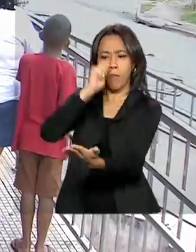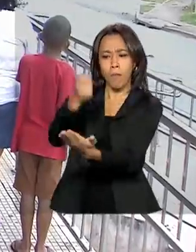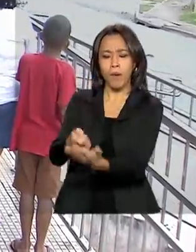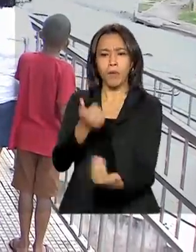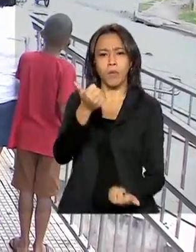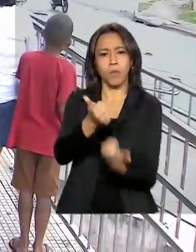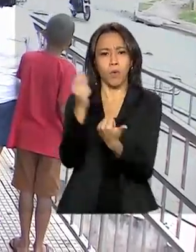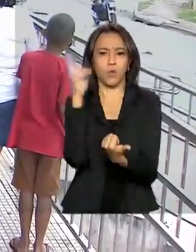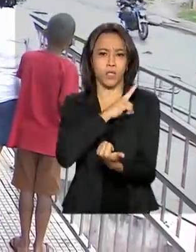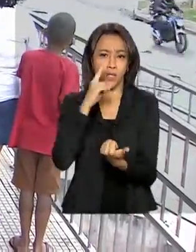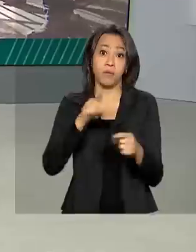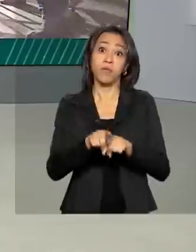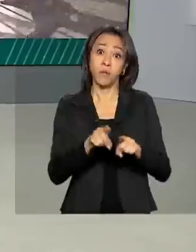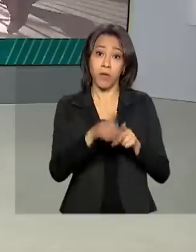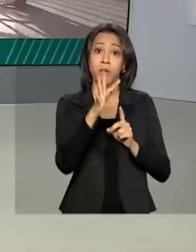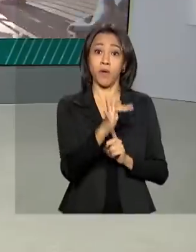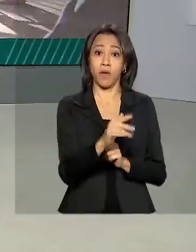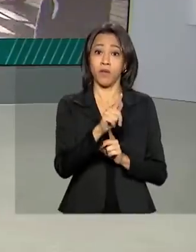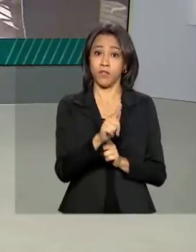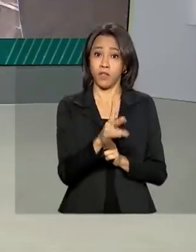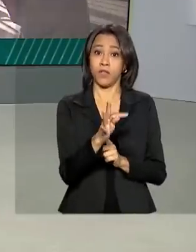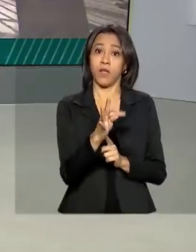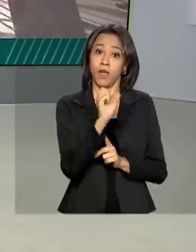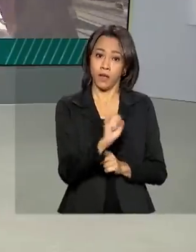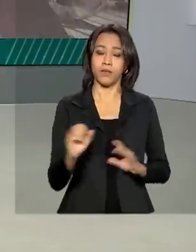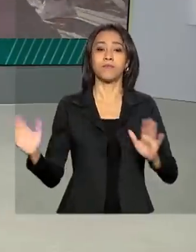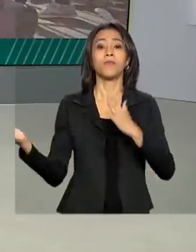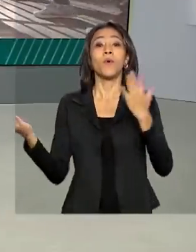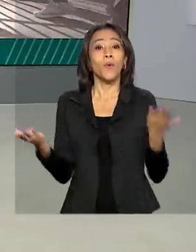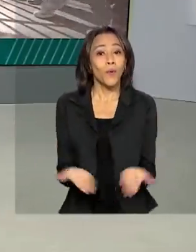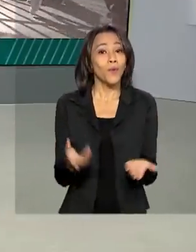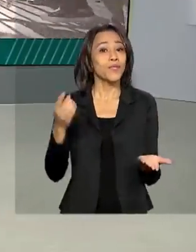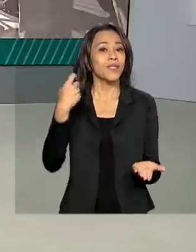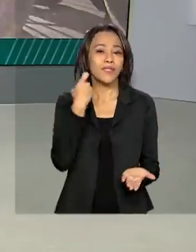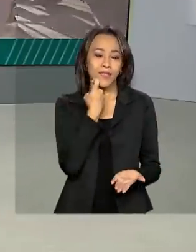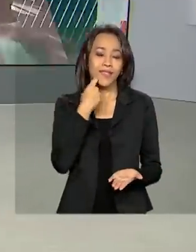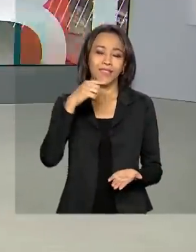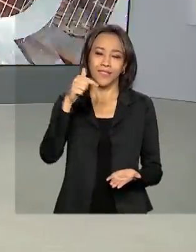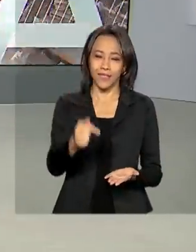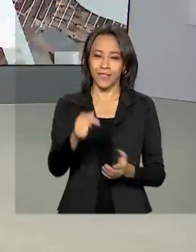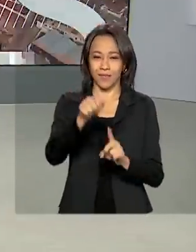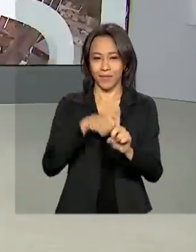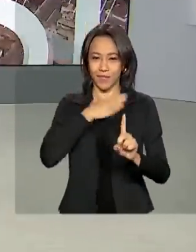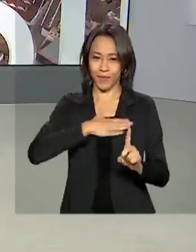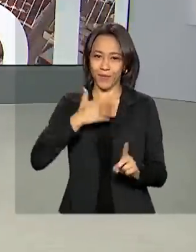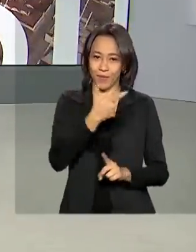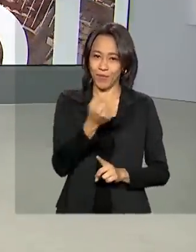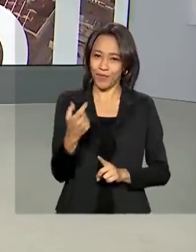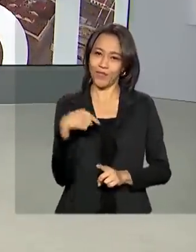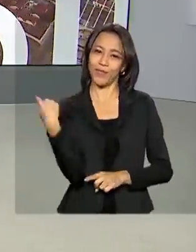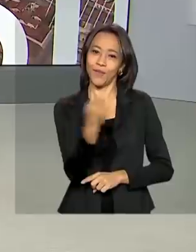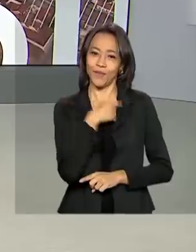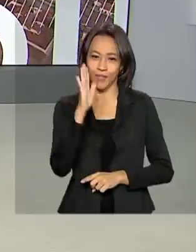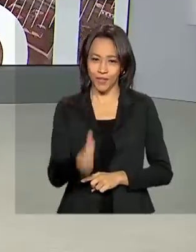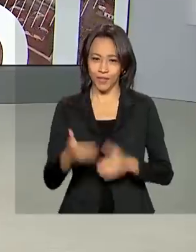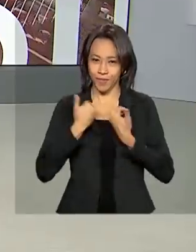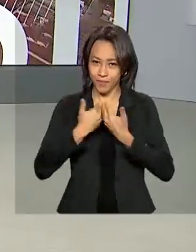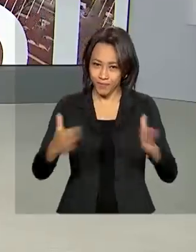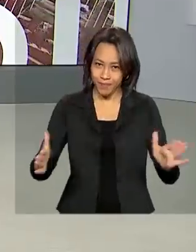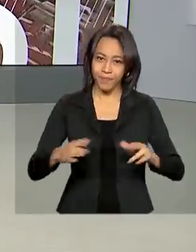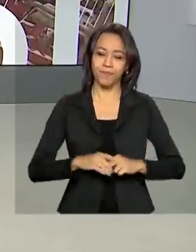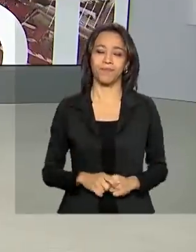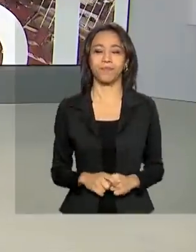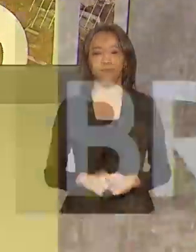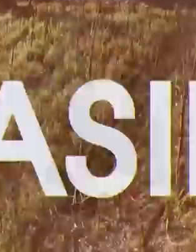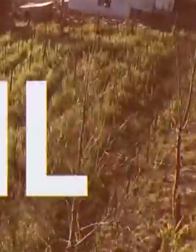FGTS emergencial. Hoje é sexta-feira, 7 de agosto de 2020. O Brasil em Dia começa agora.